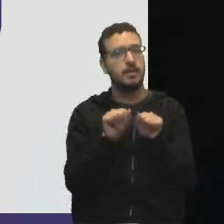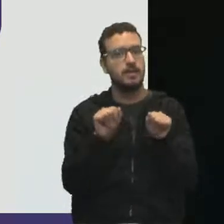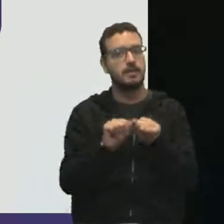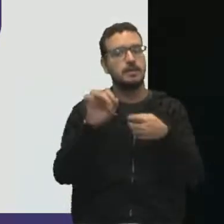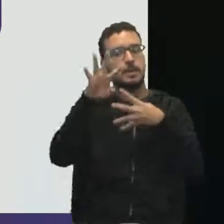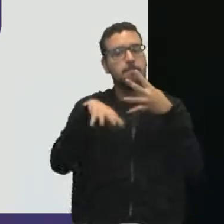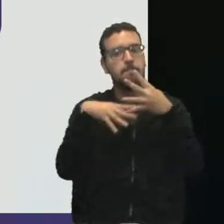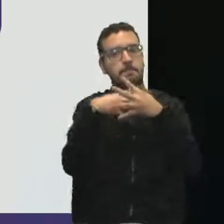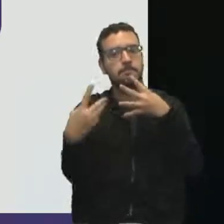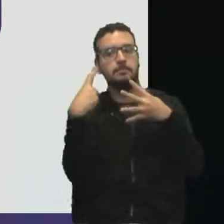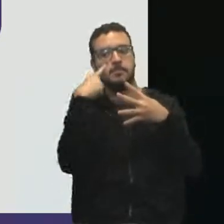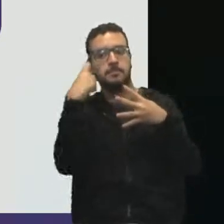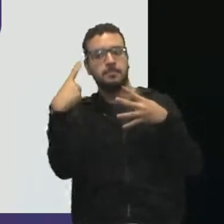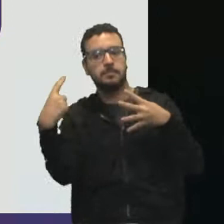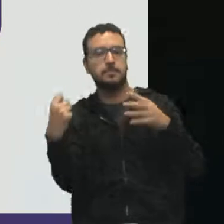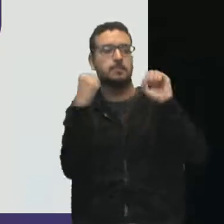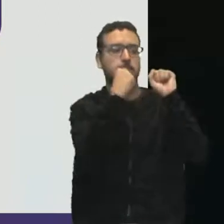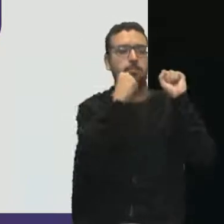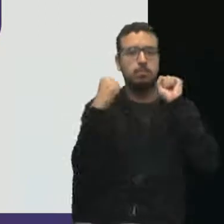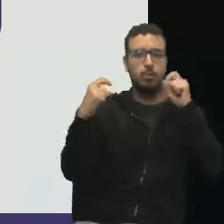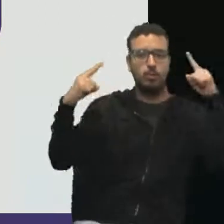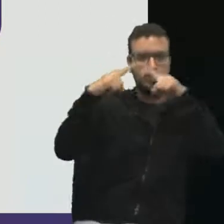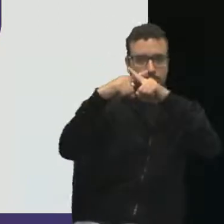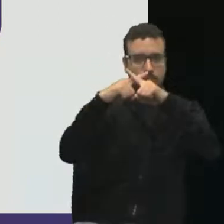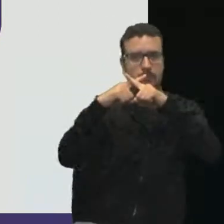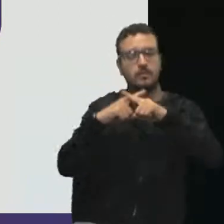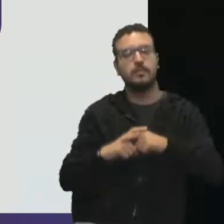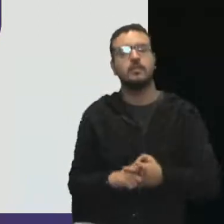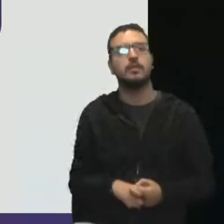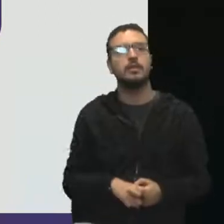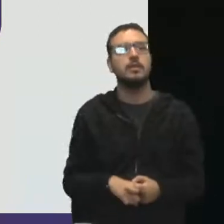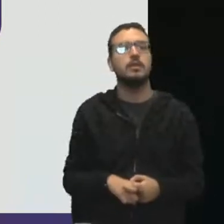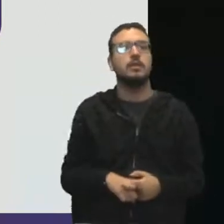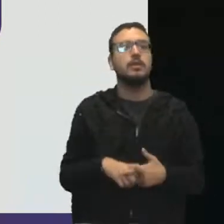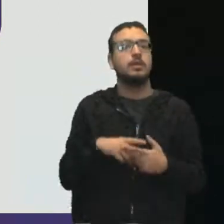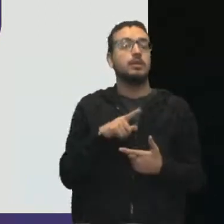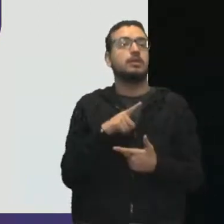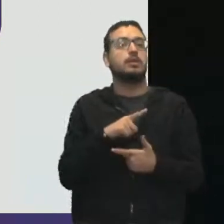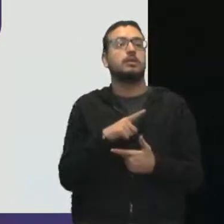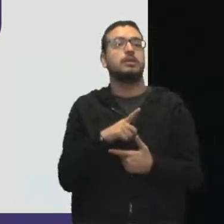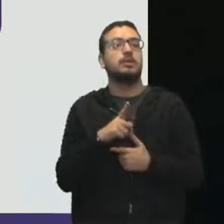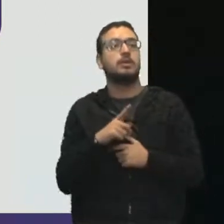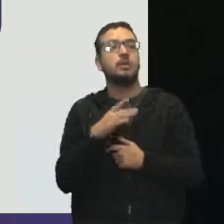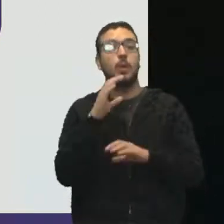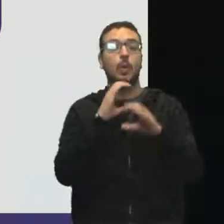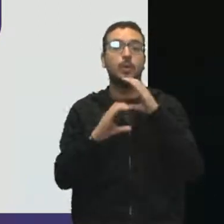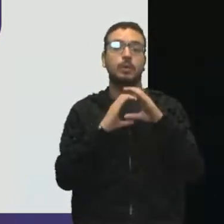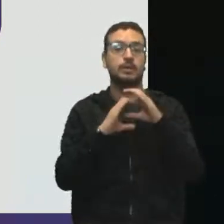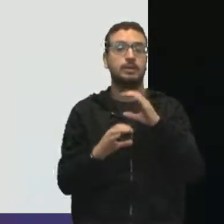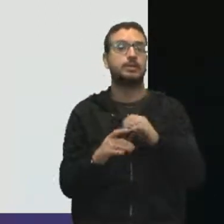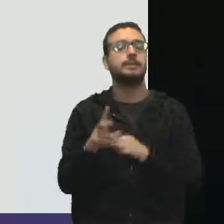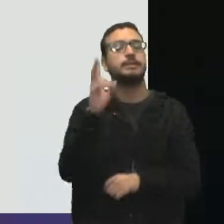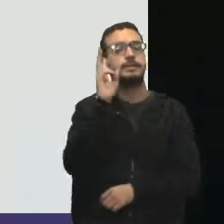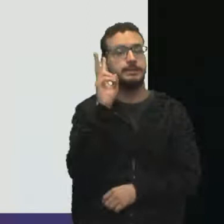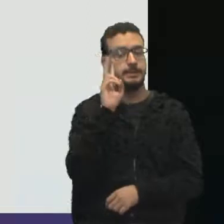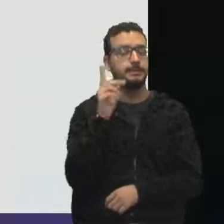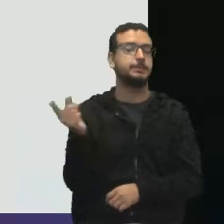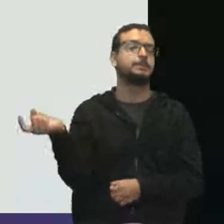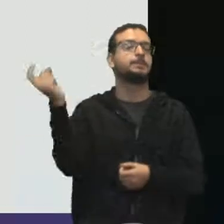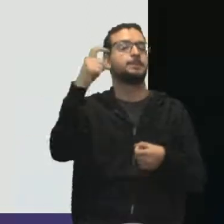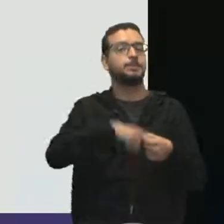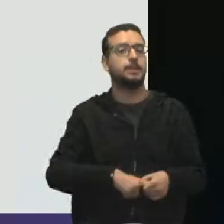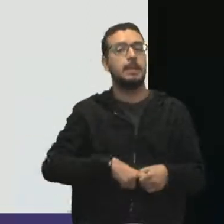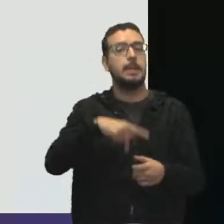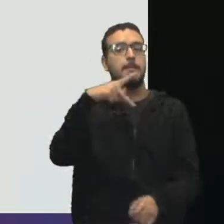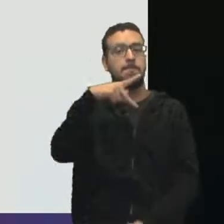de interesse versus poder. Combinado? Quando falamos de comunicação, a gente vai lá no PMBOK e vai trazer